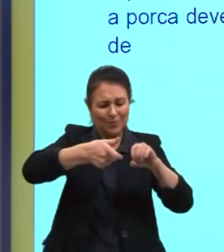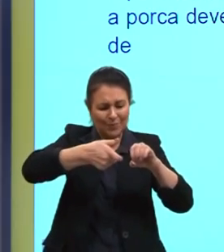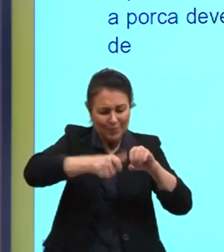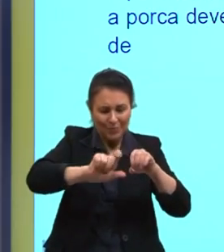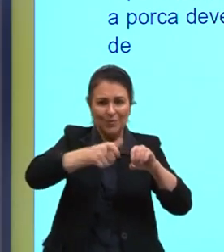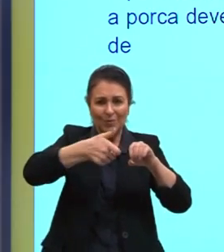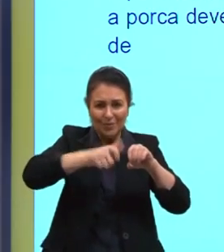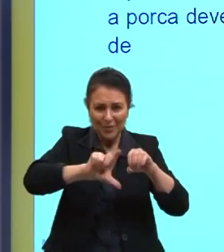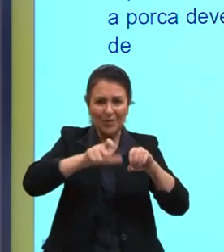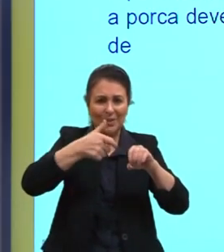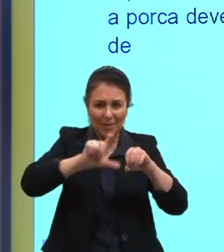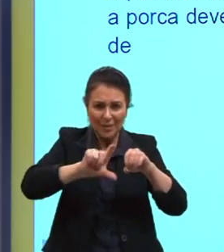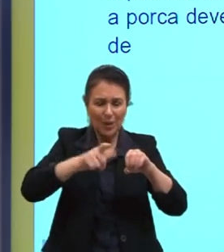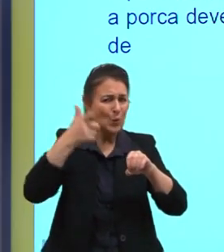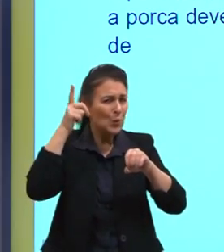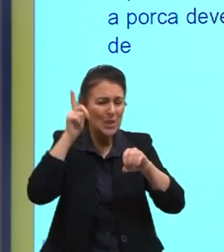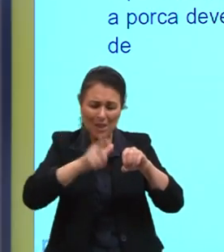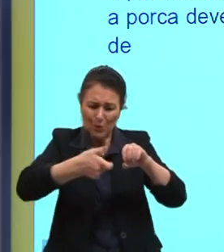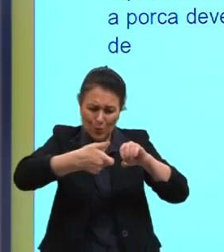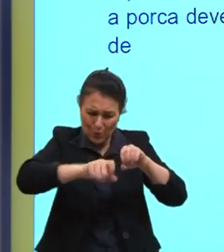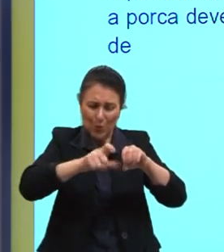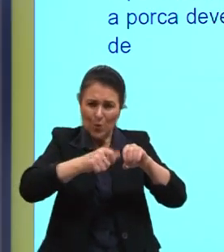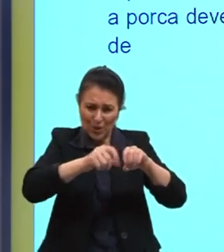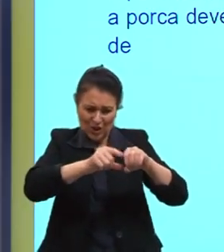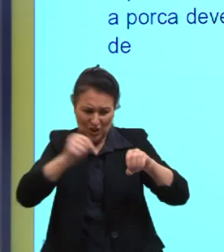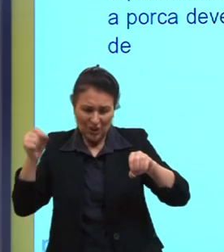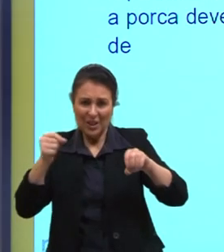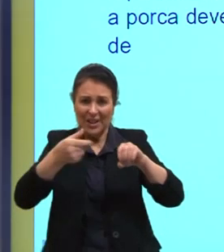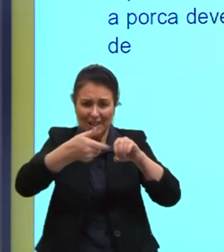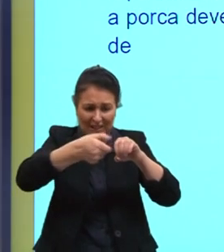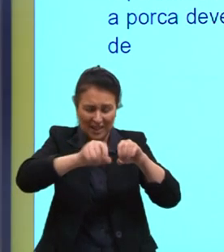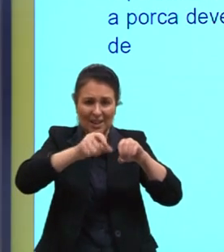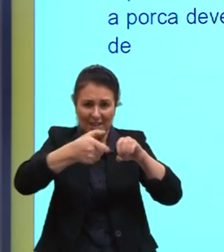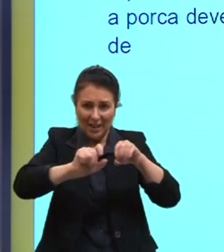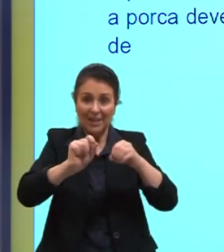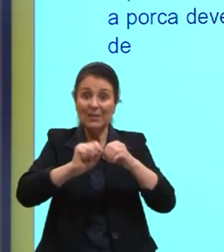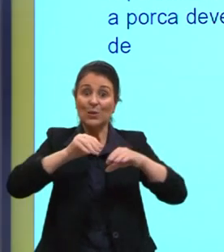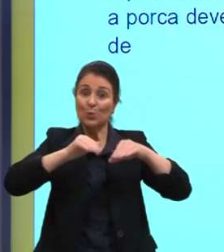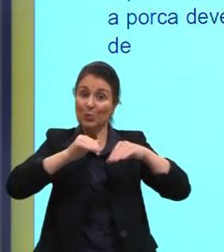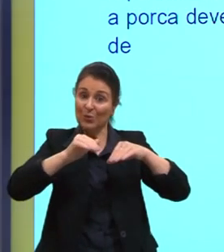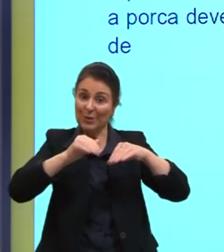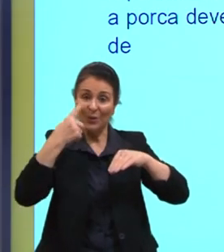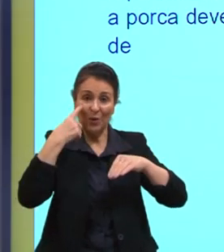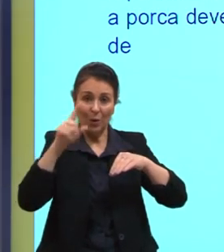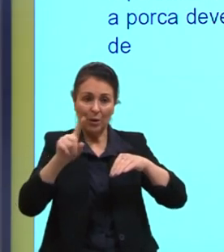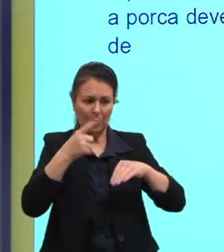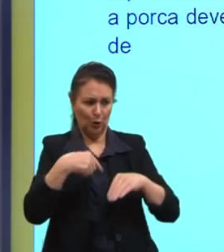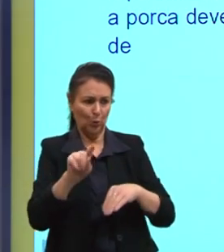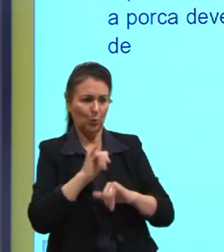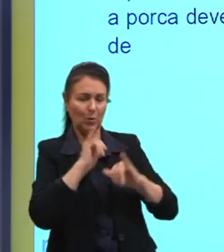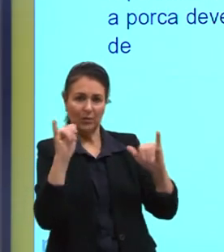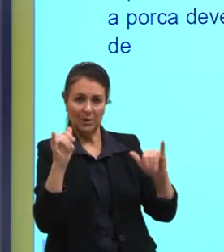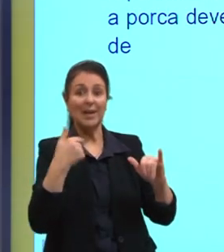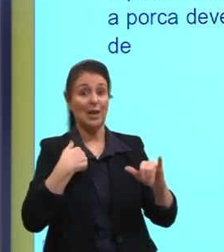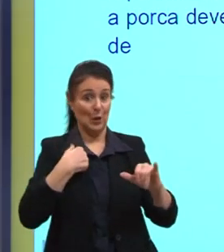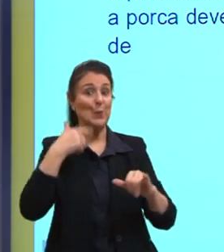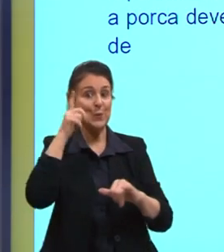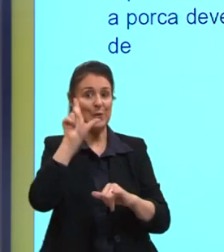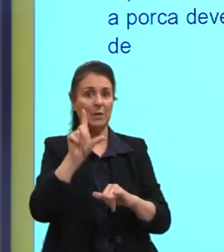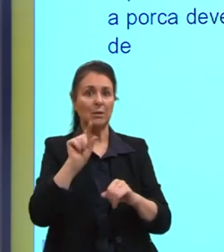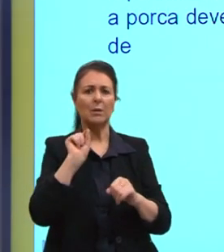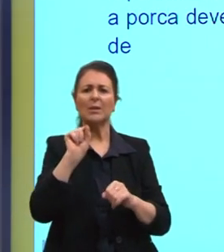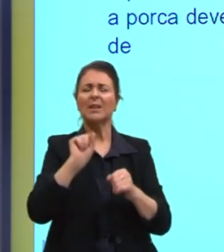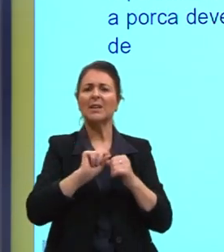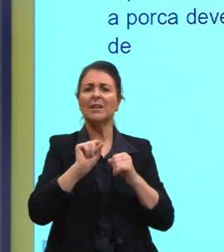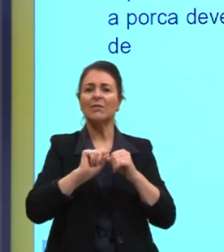desatarraxar esta porca. Ele está fazendo ali o movimento. E outro chega e fala eu consigo. O ele